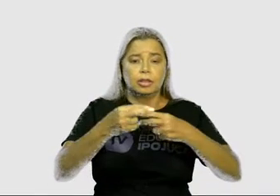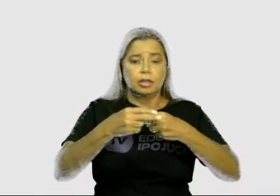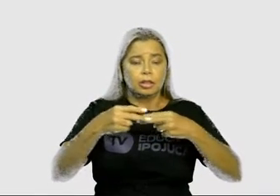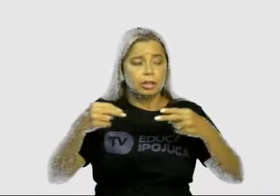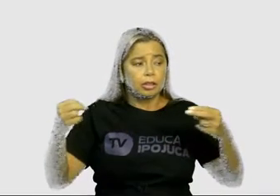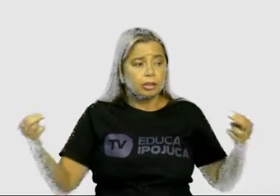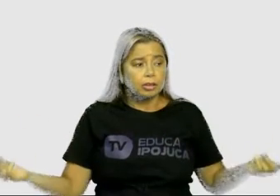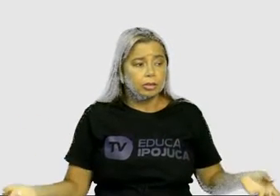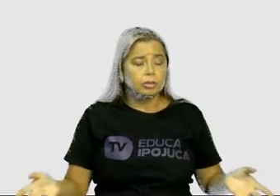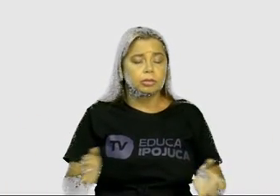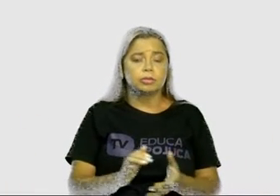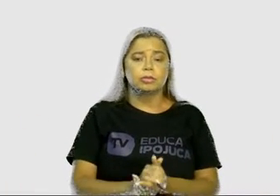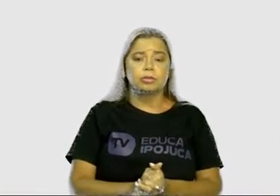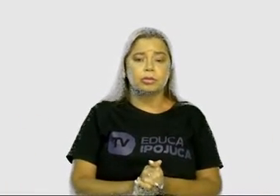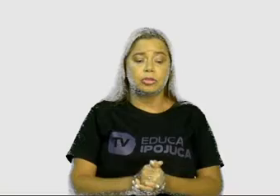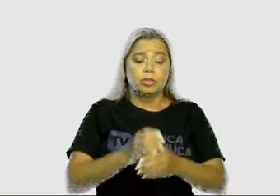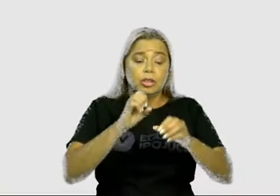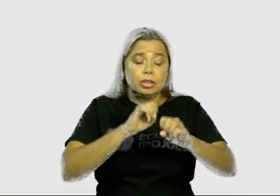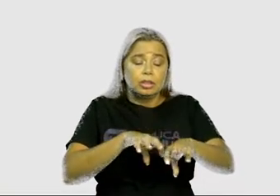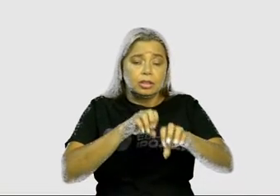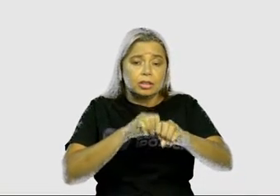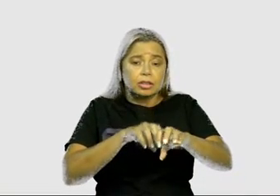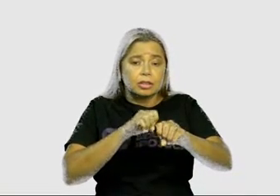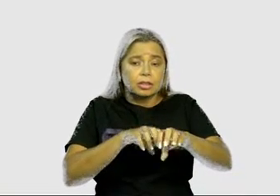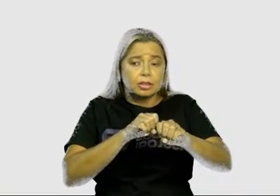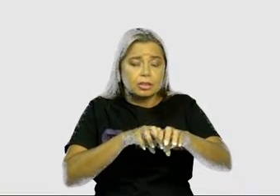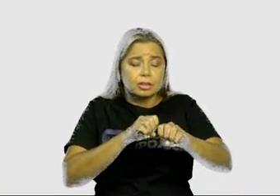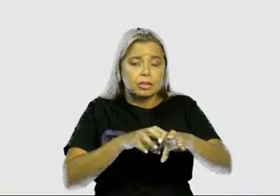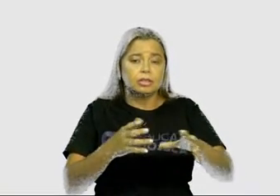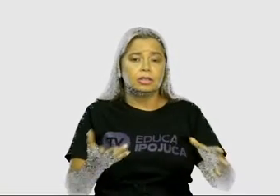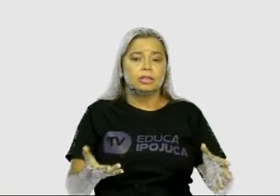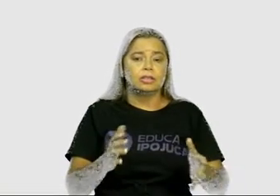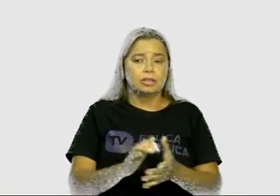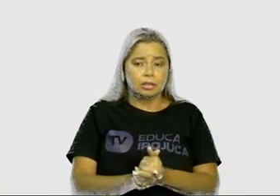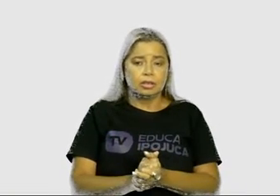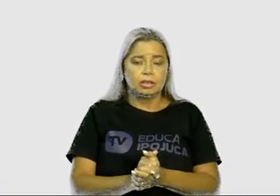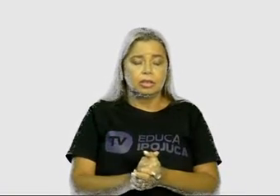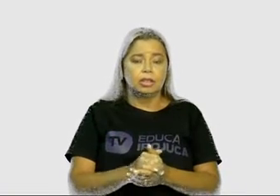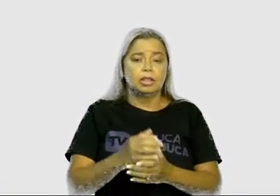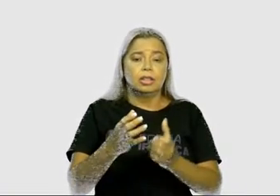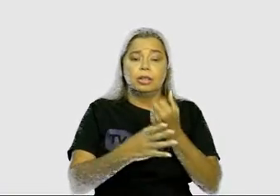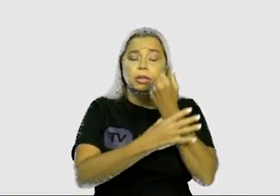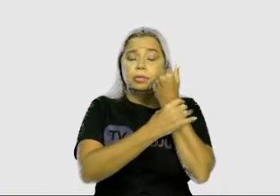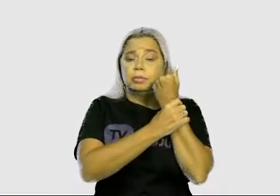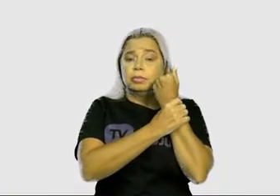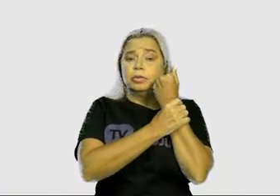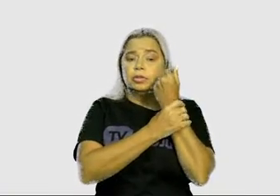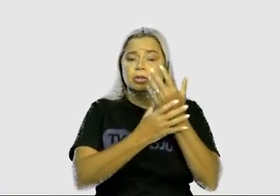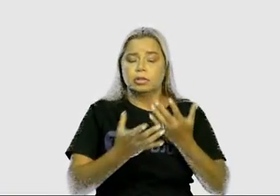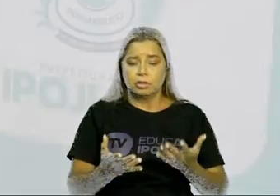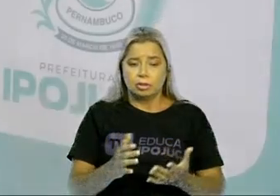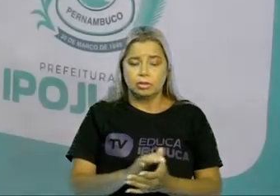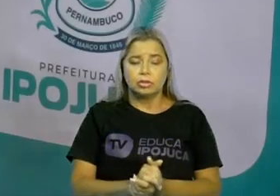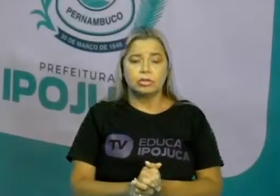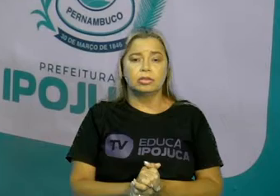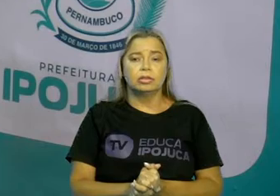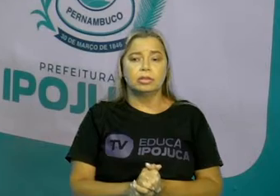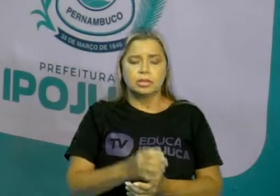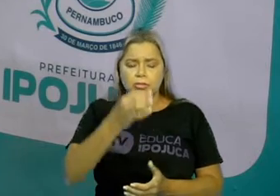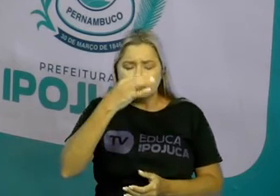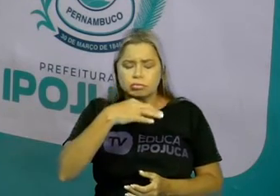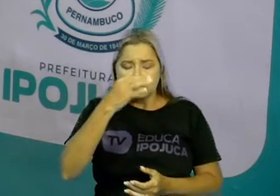caso, quando eu falei aqui, falando sobre as medidas simples para prevenir a influenza H1N1.